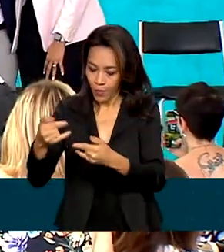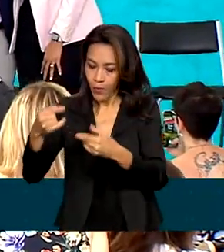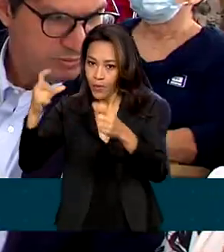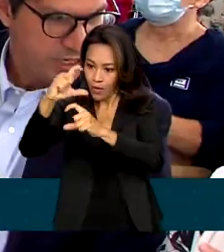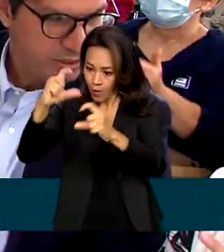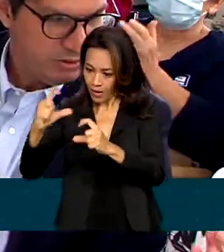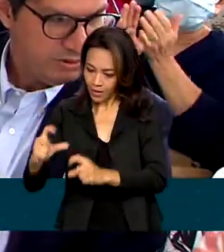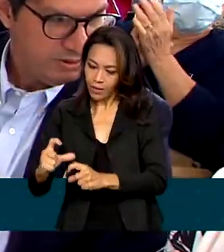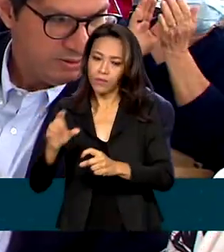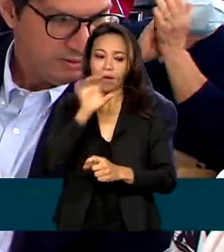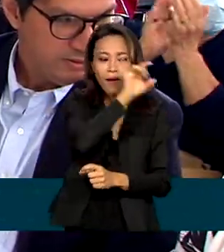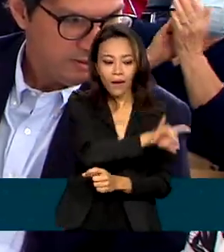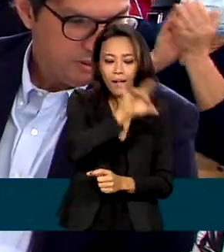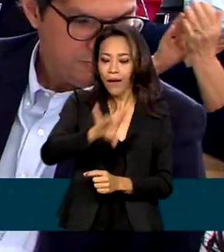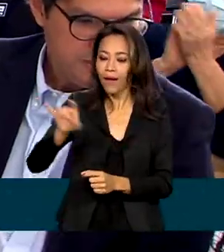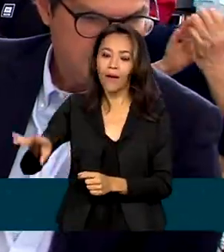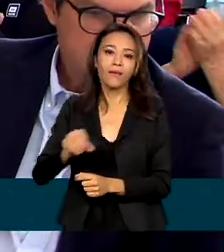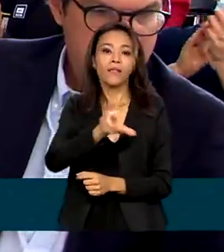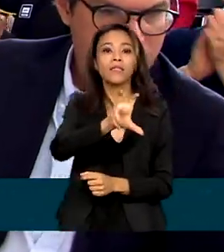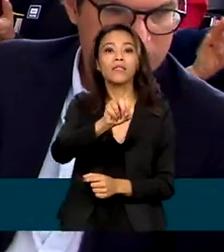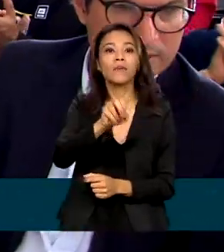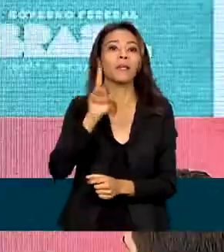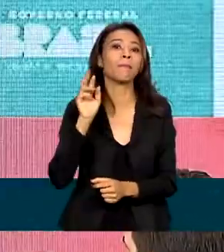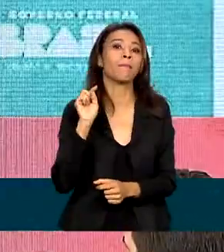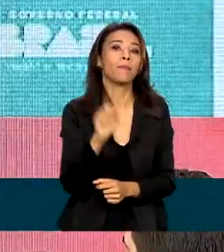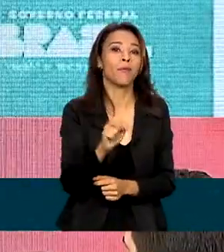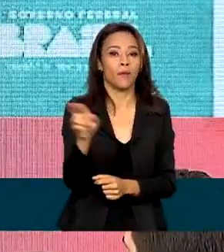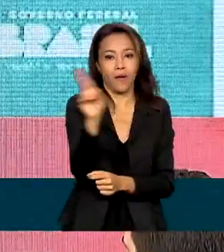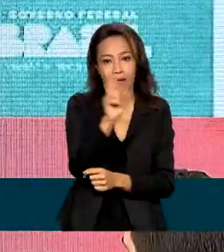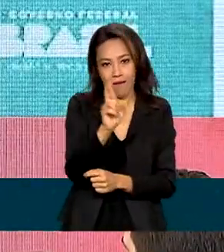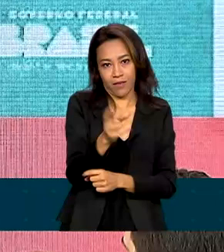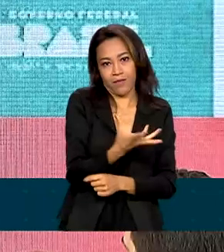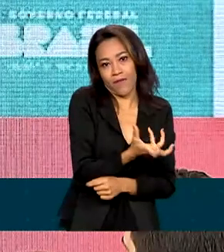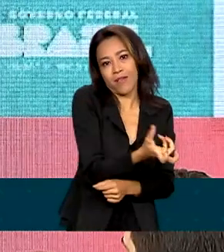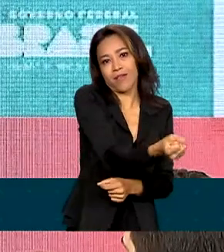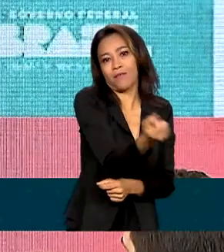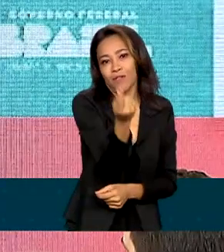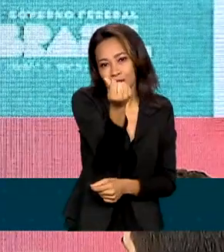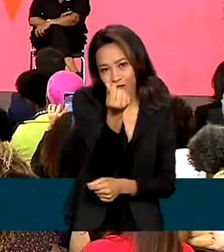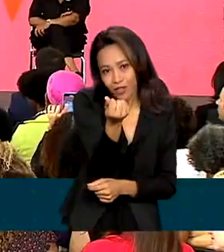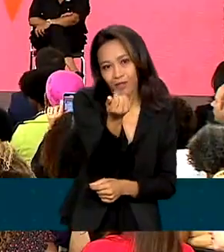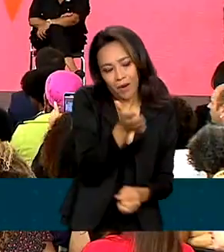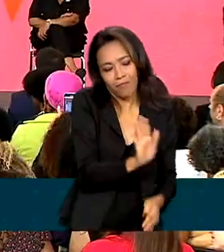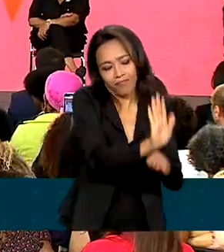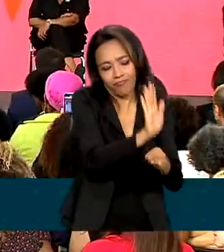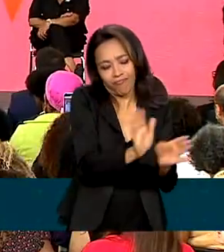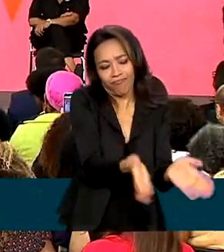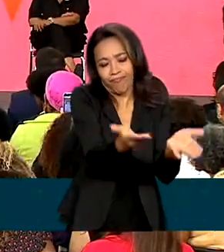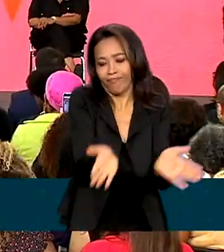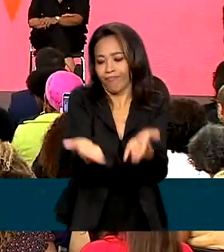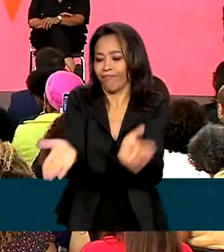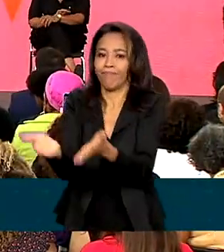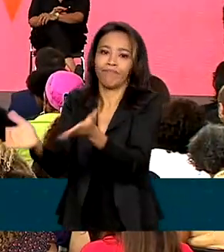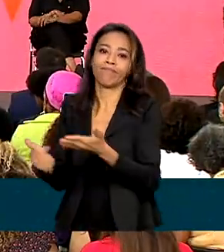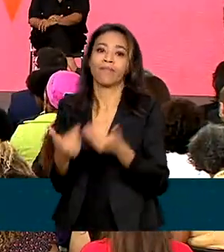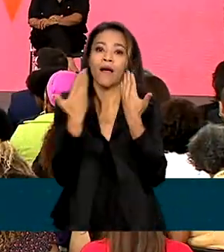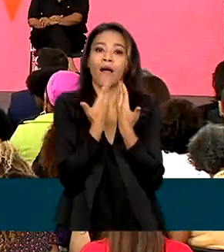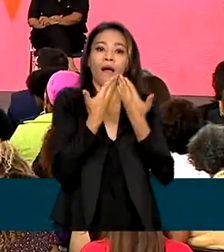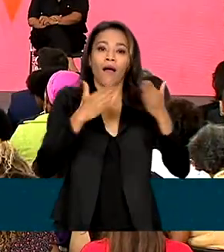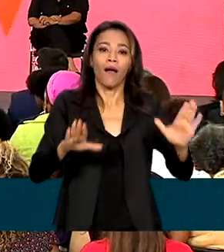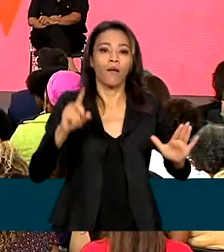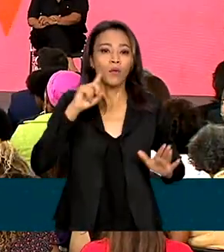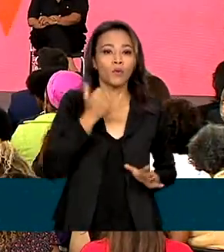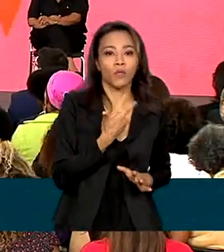autora vai receber 50 mil reais para investir no seu trabalho. As inscrições abrem em